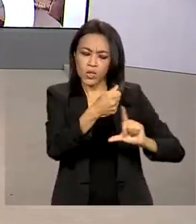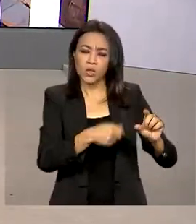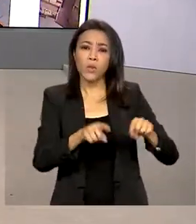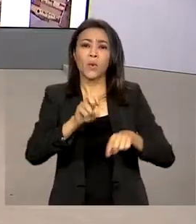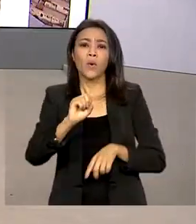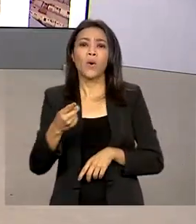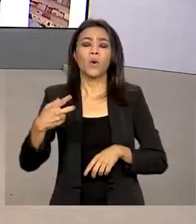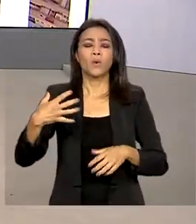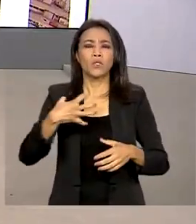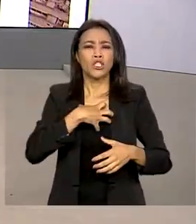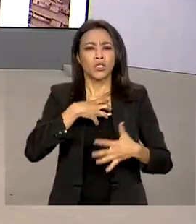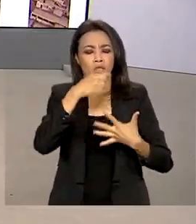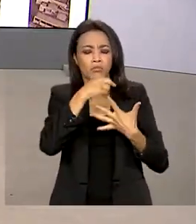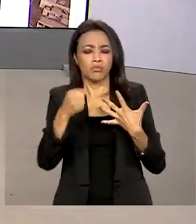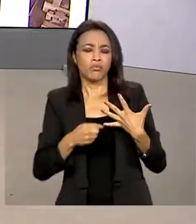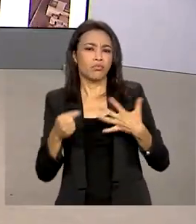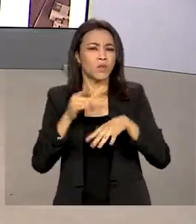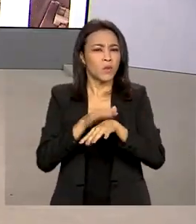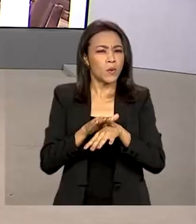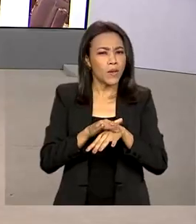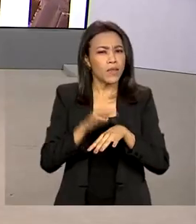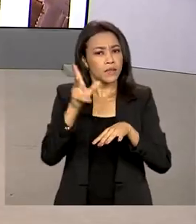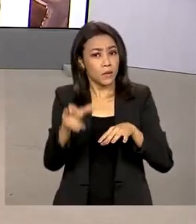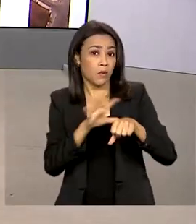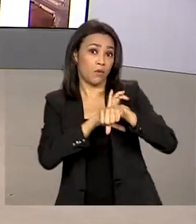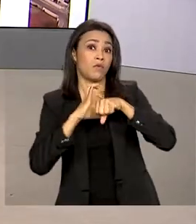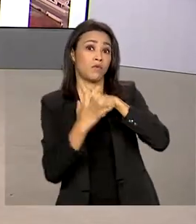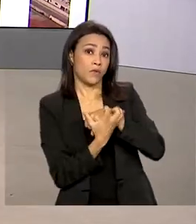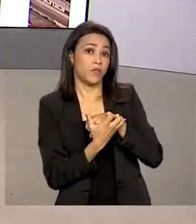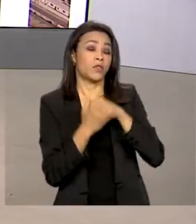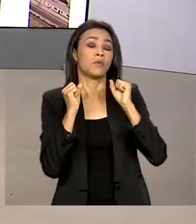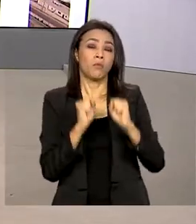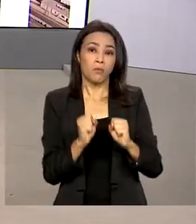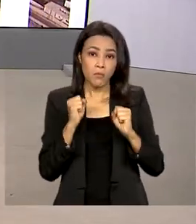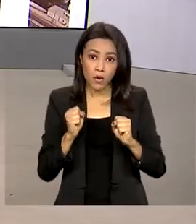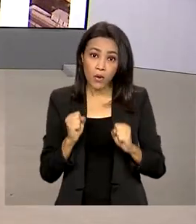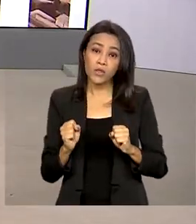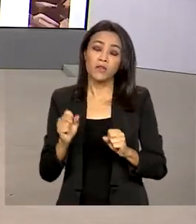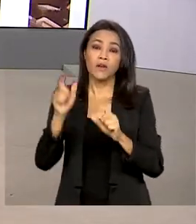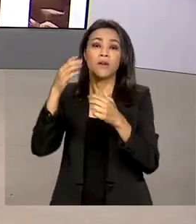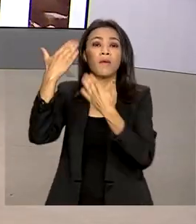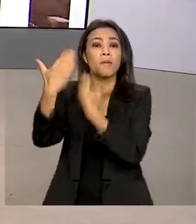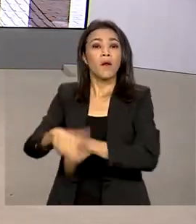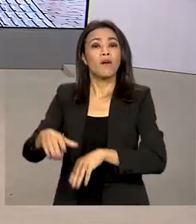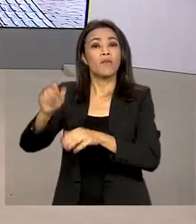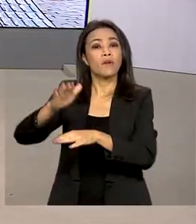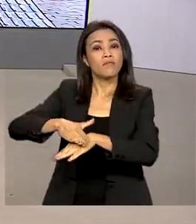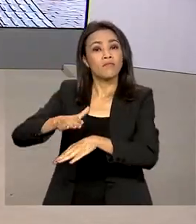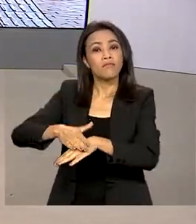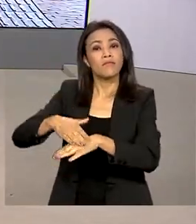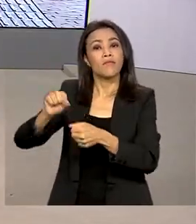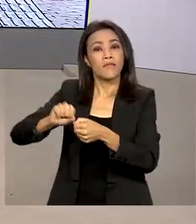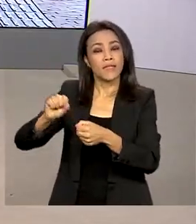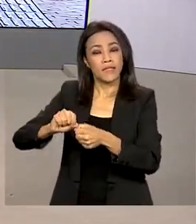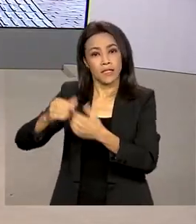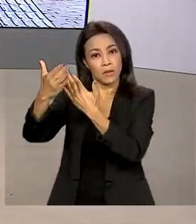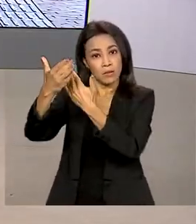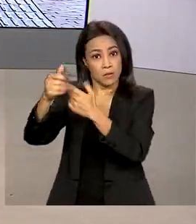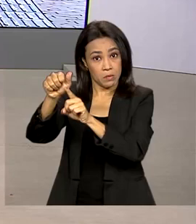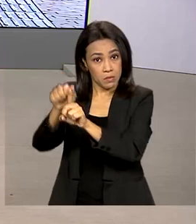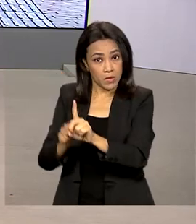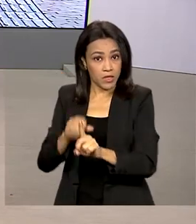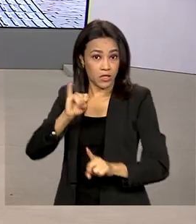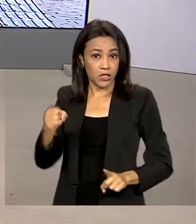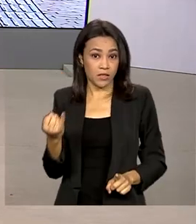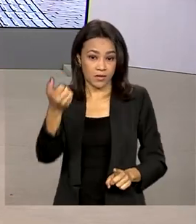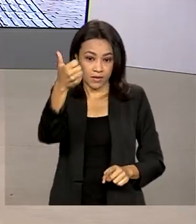de doenças infectocontagiosas como a Covid-19, poderá fazer a prova em janeiro. Glauco de Queiroz, traz pra gente os detalhes. Glauco, bom